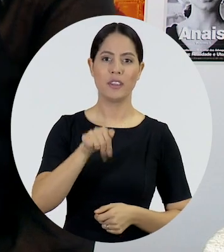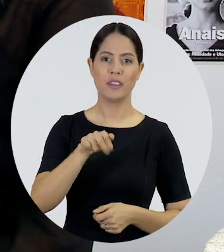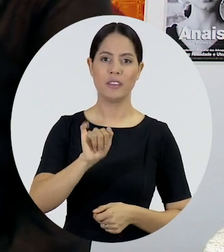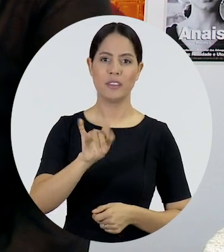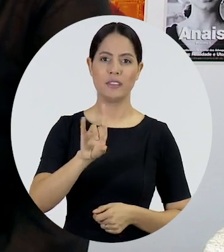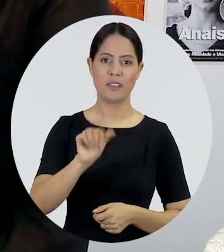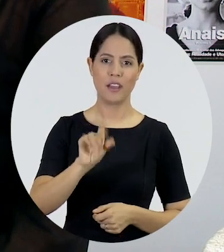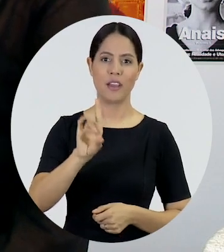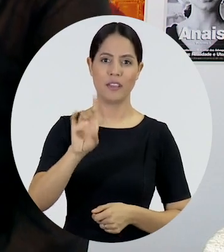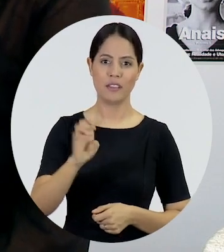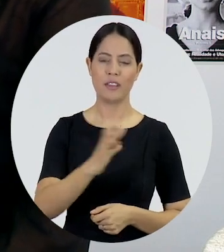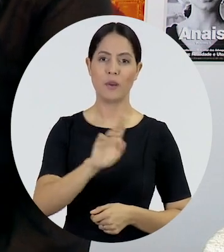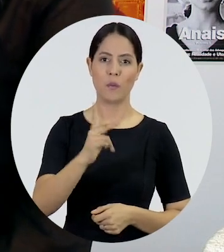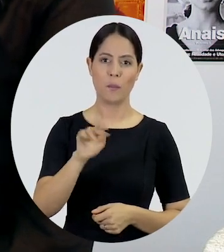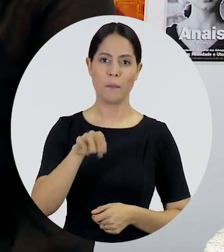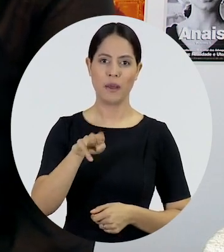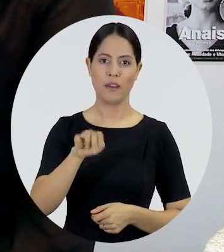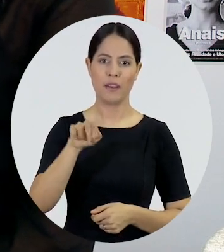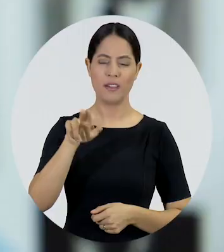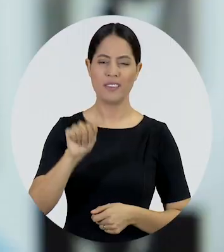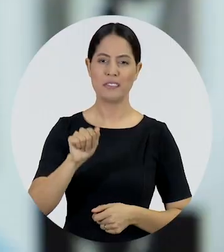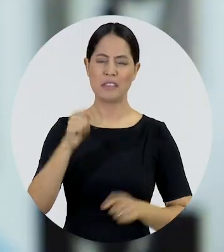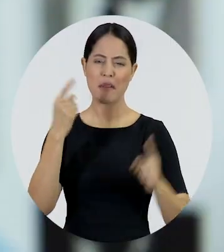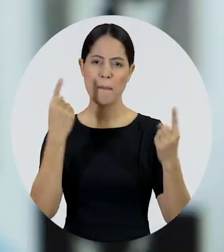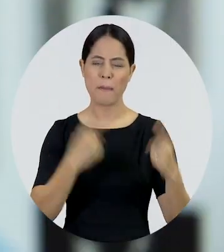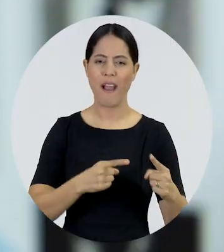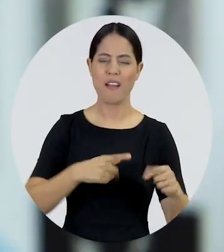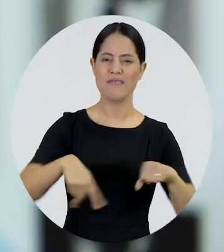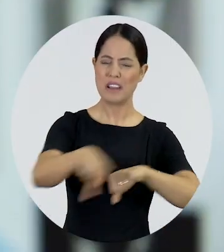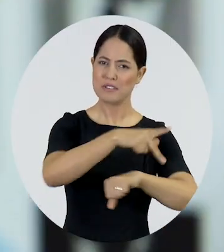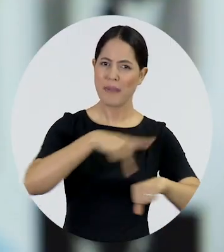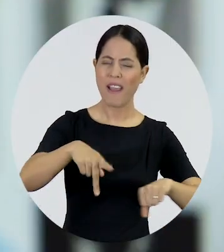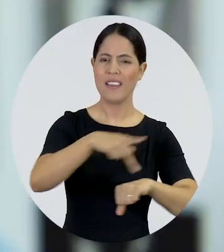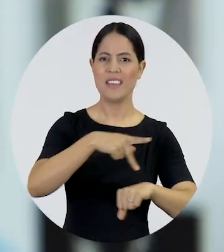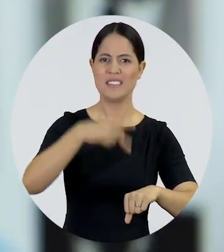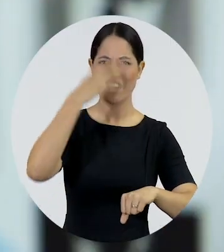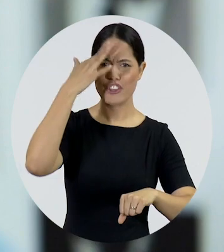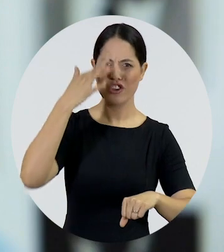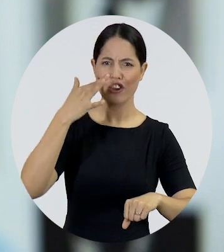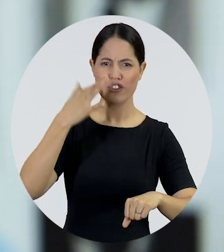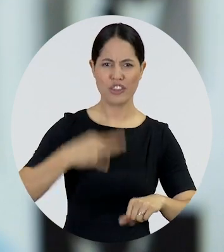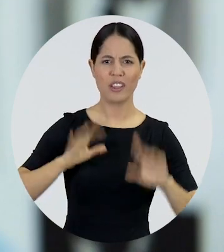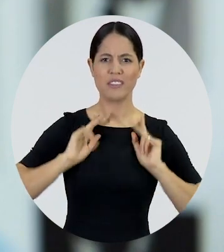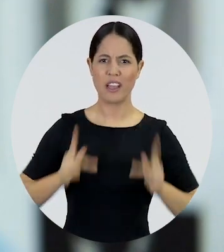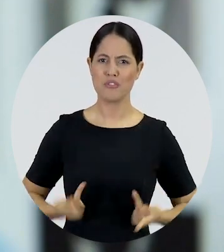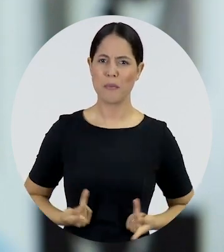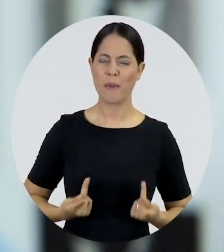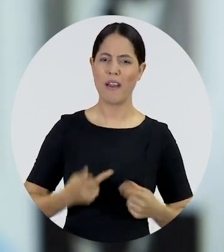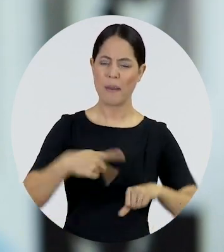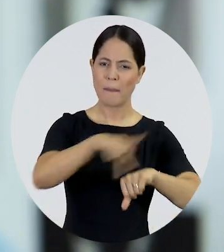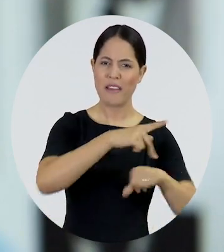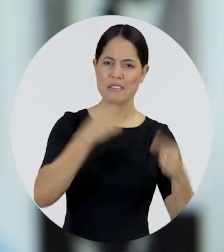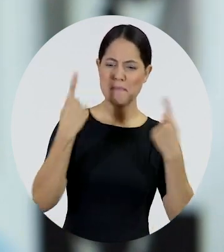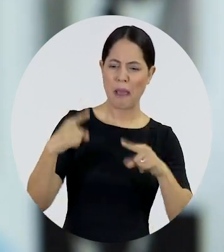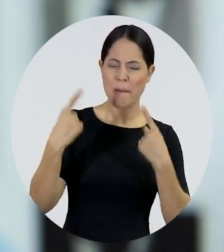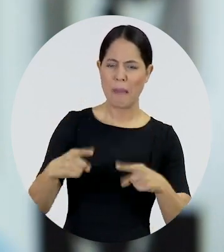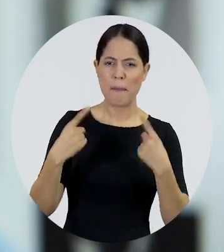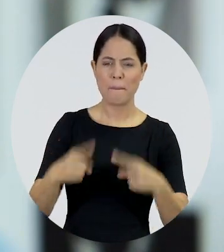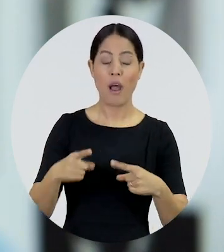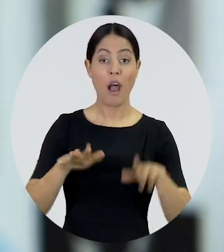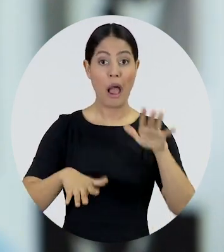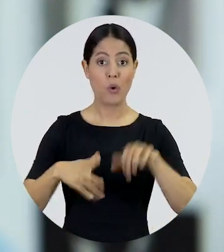de diversos países, de países que se supunham eram países que